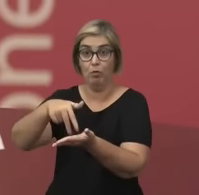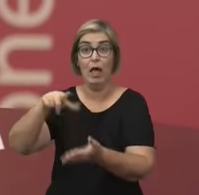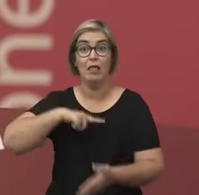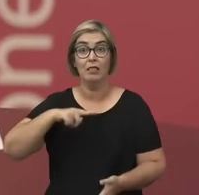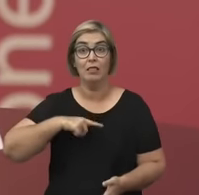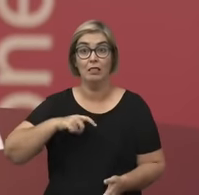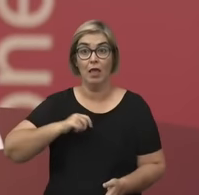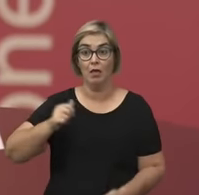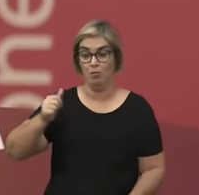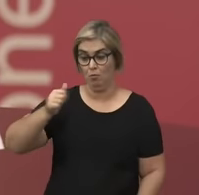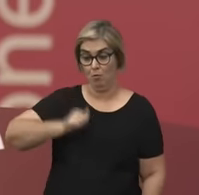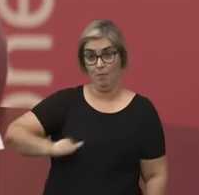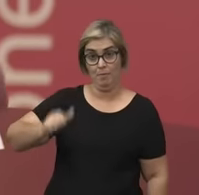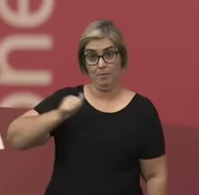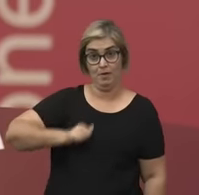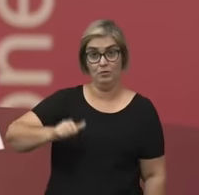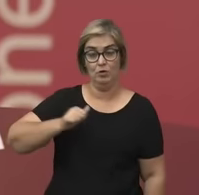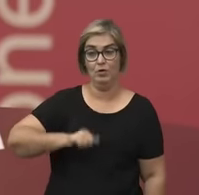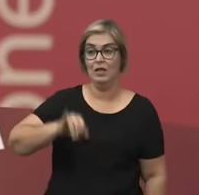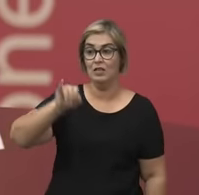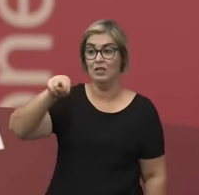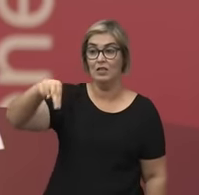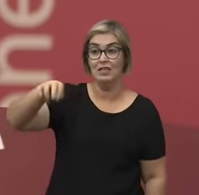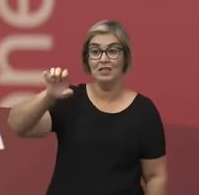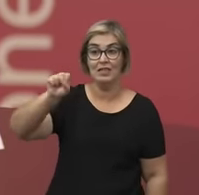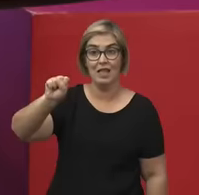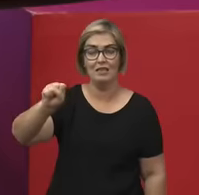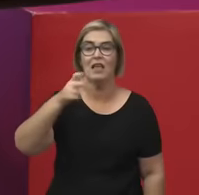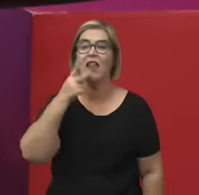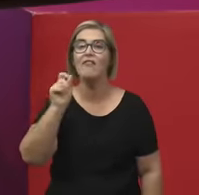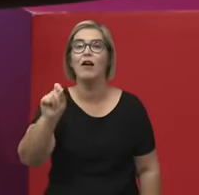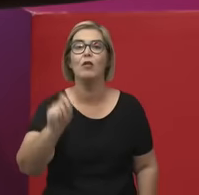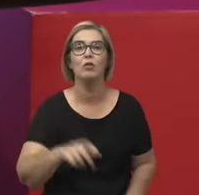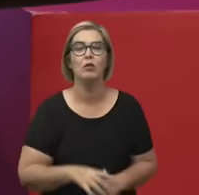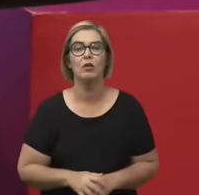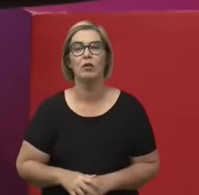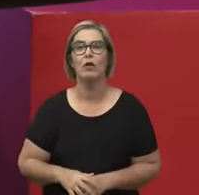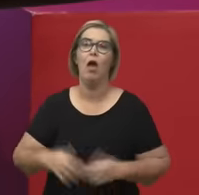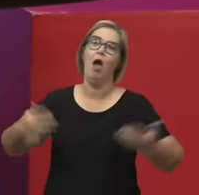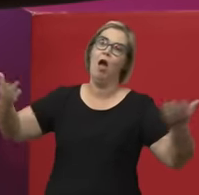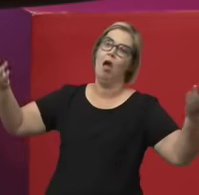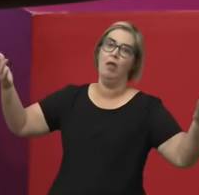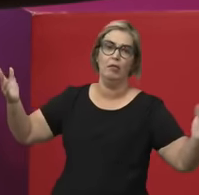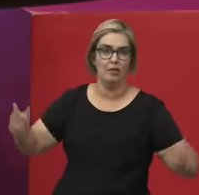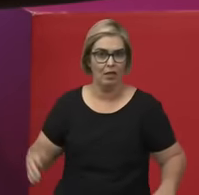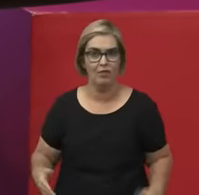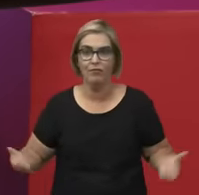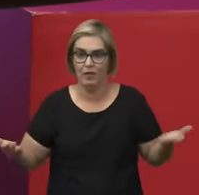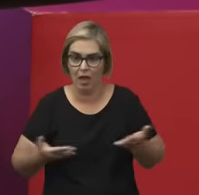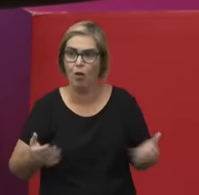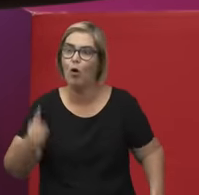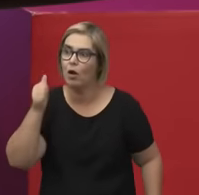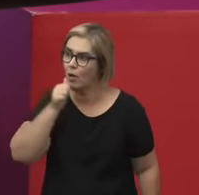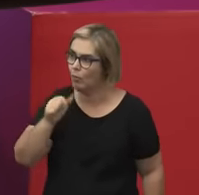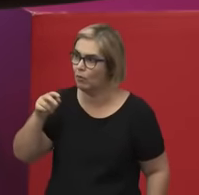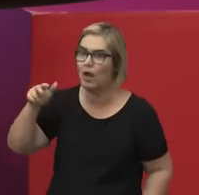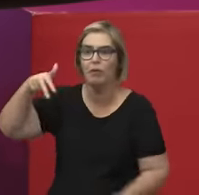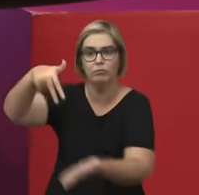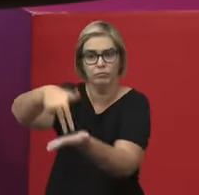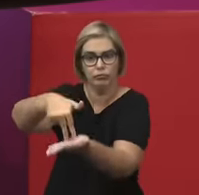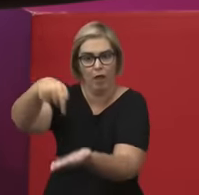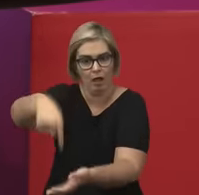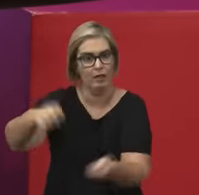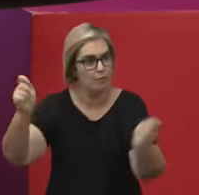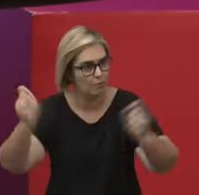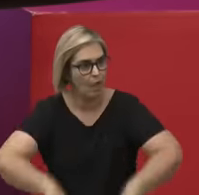chamada Inês, que fala a seguinte frase Até que, enfim, já se pode ser mulher nessa terra. E